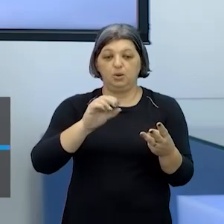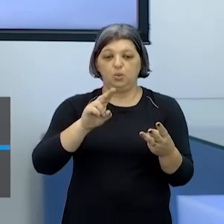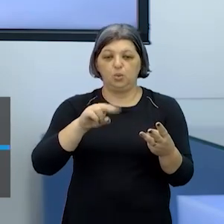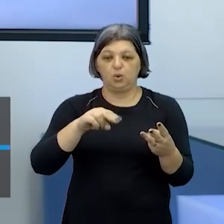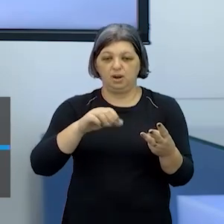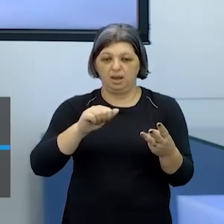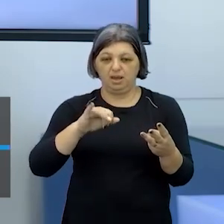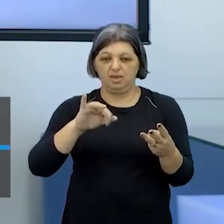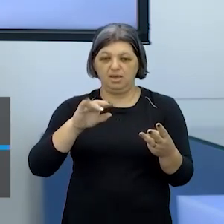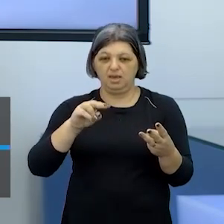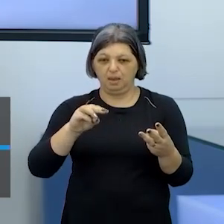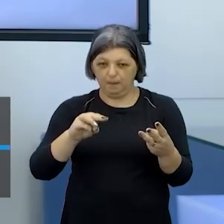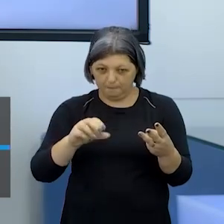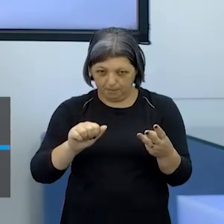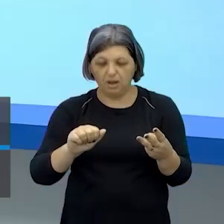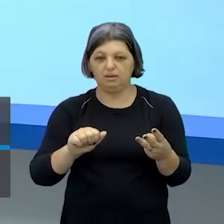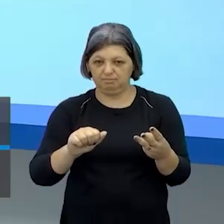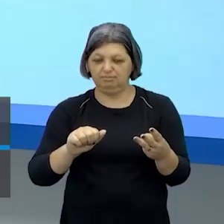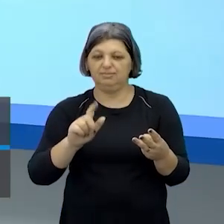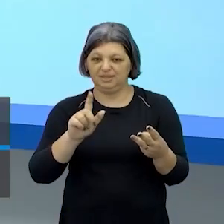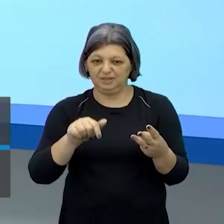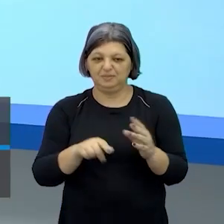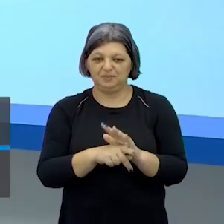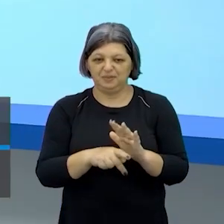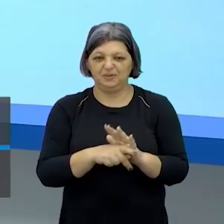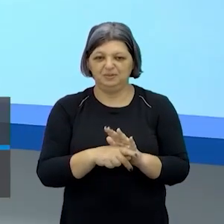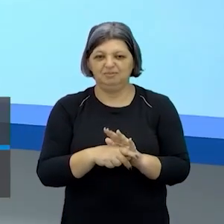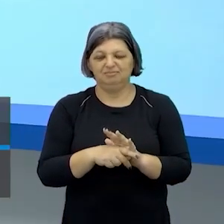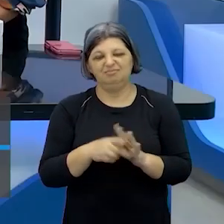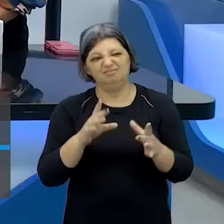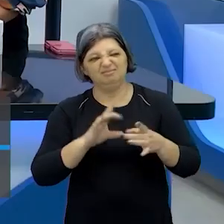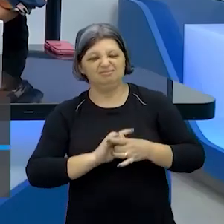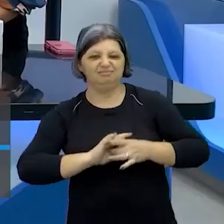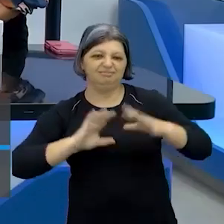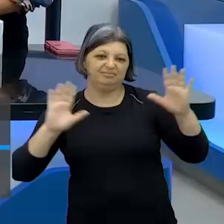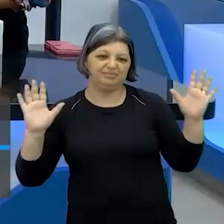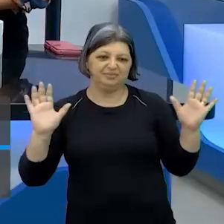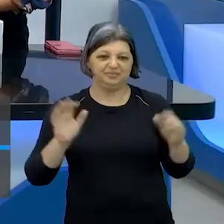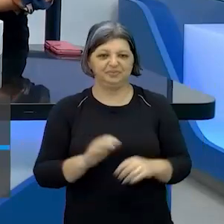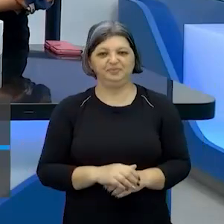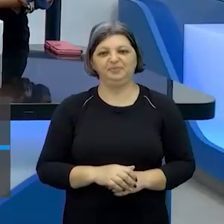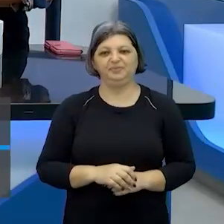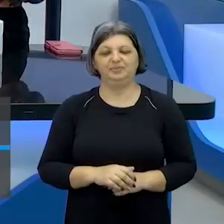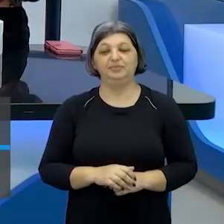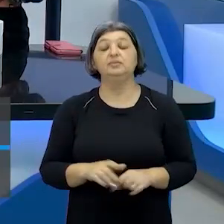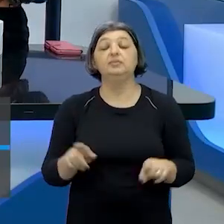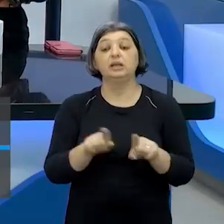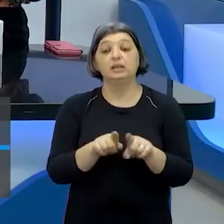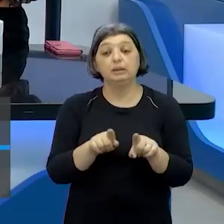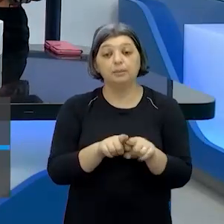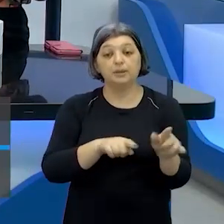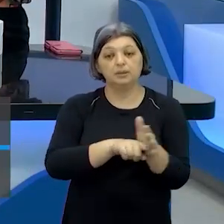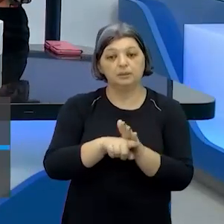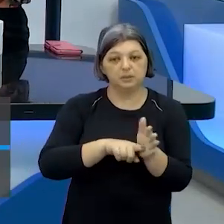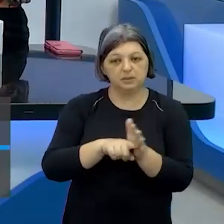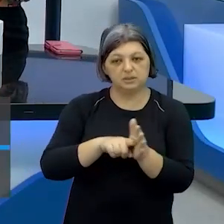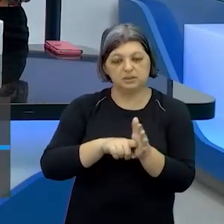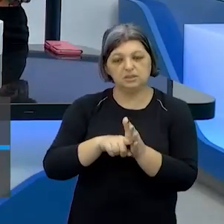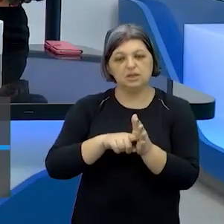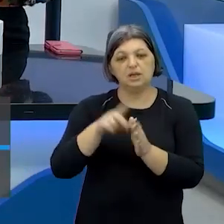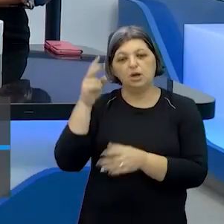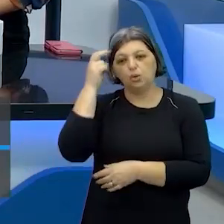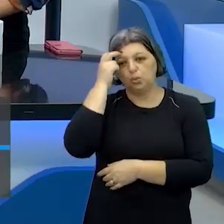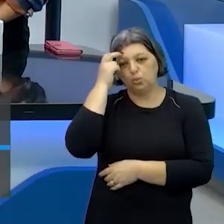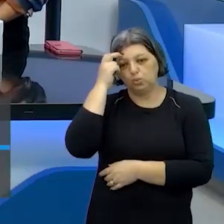herói sem nenhum caráter né esse é bem solto né é isso é porque dá para representar também a cultura do nosso país